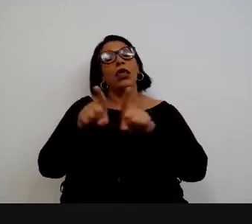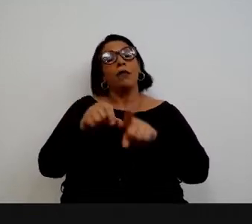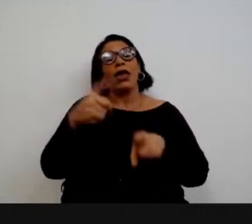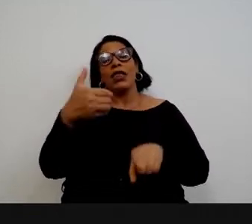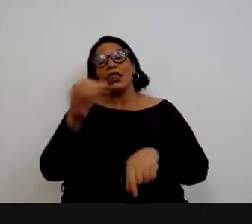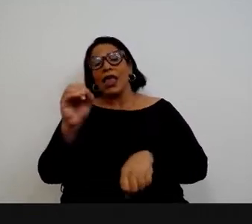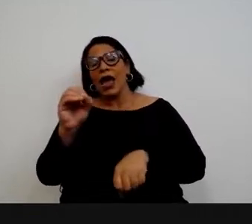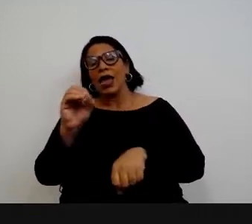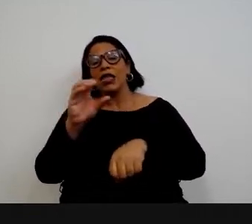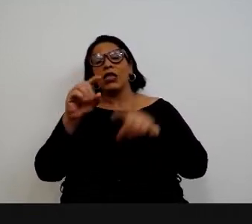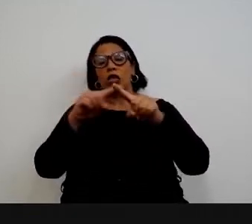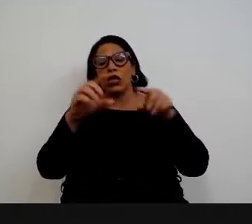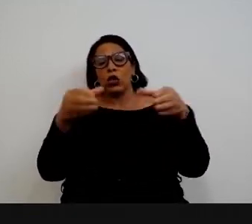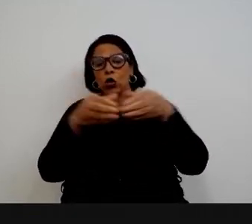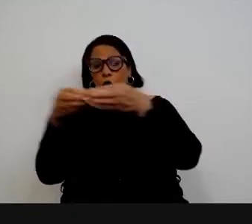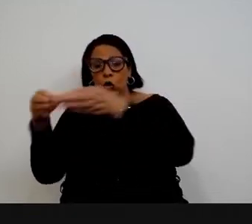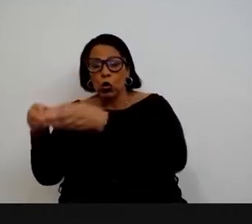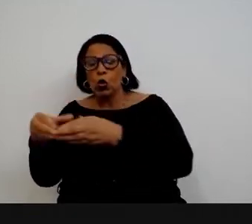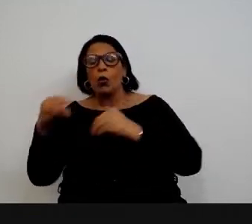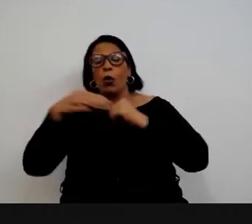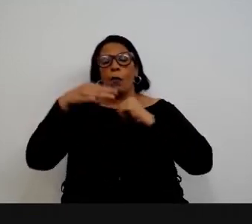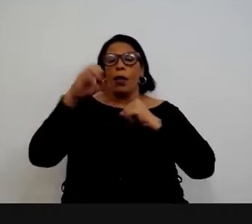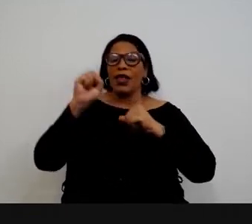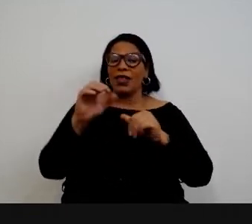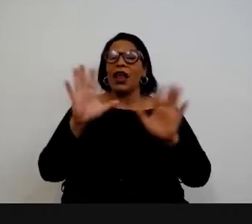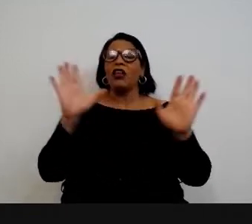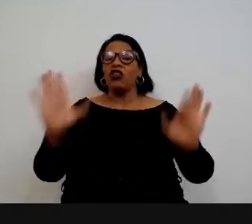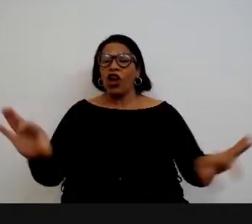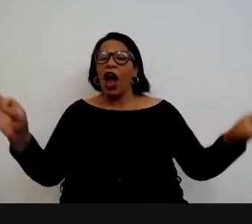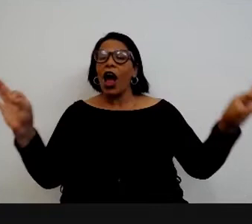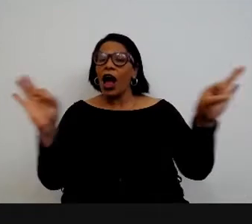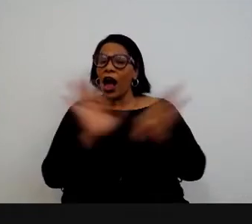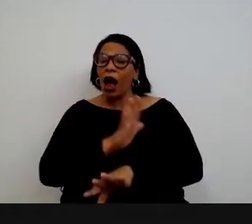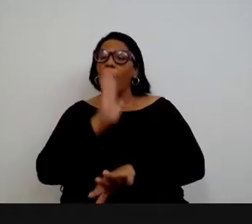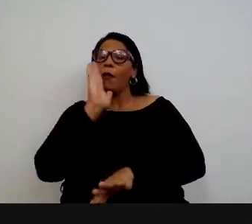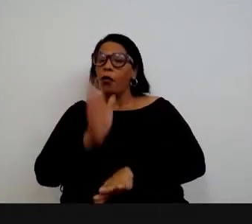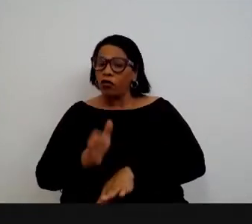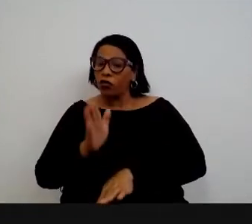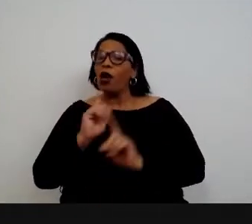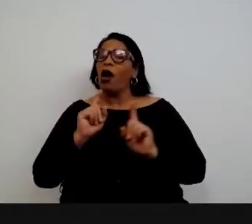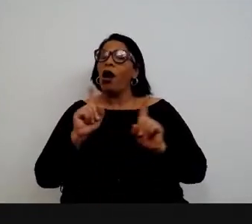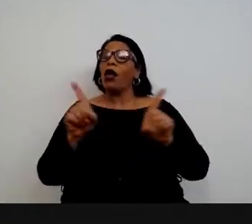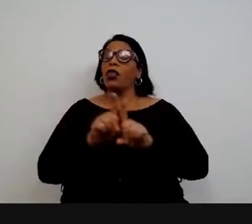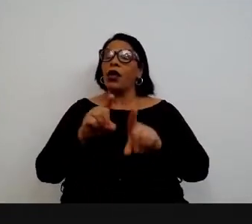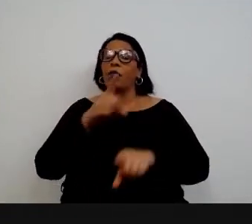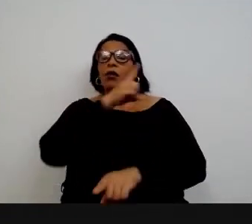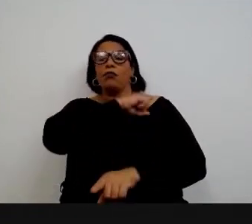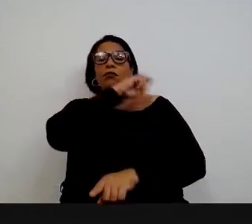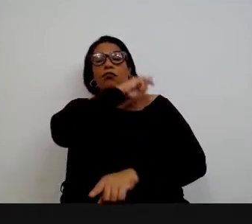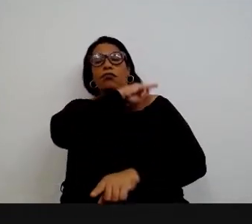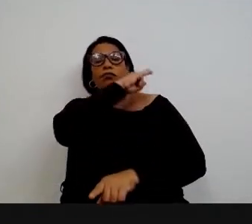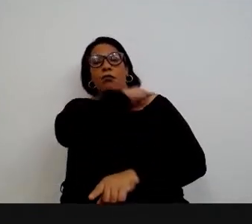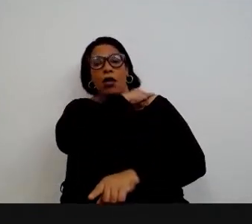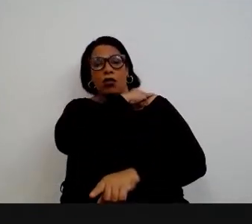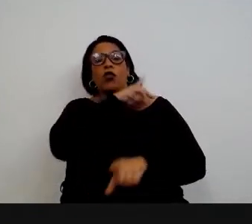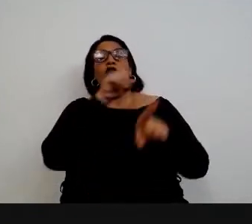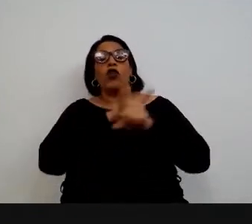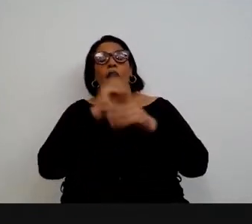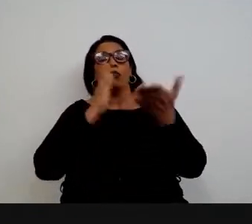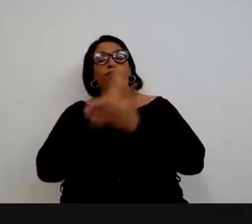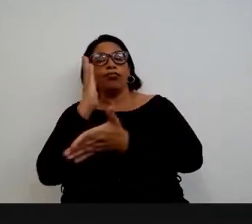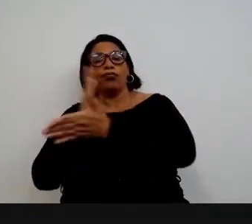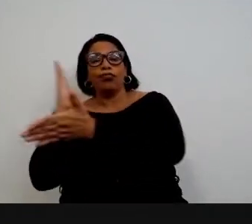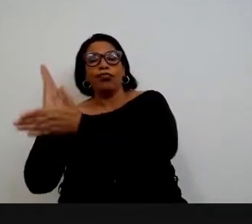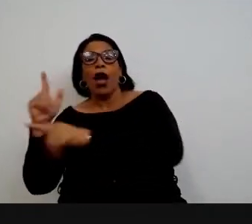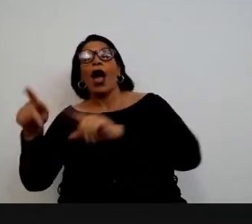concluídas, mais de 11 mil estudantes de ensino médio universitário que